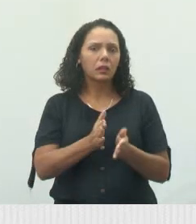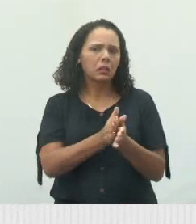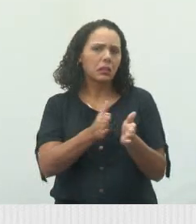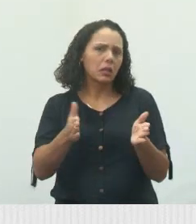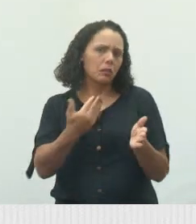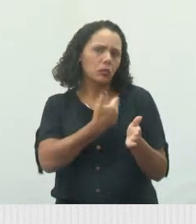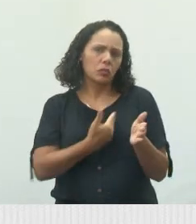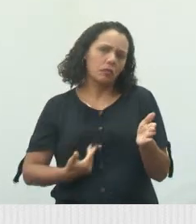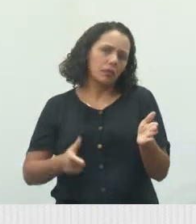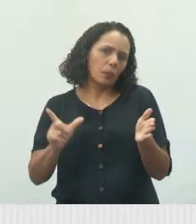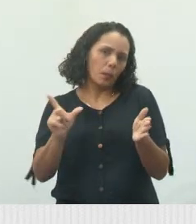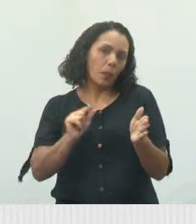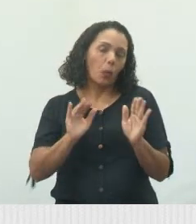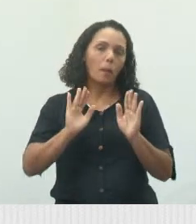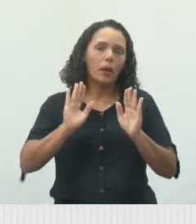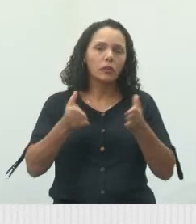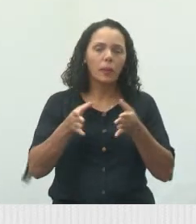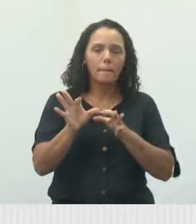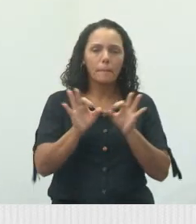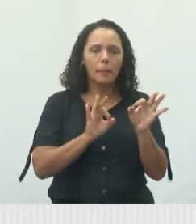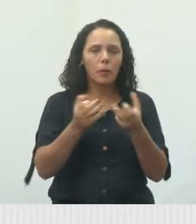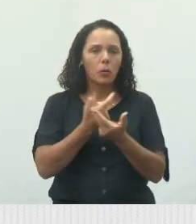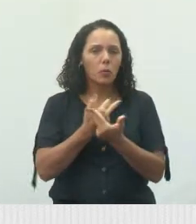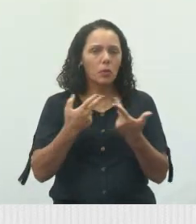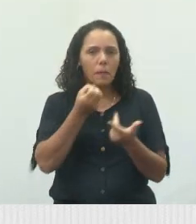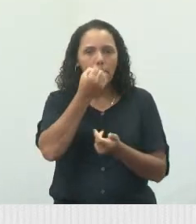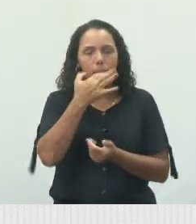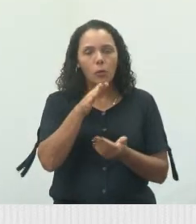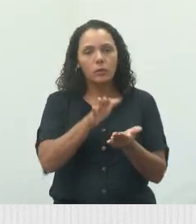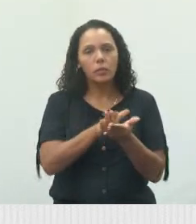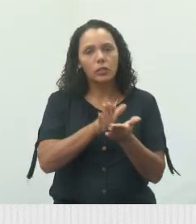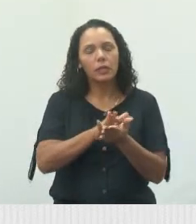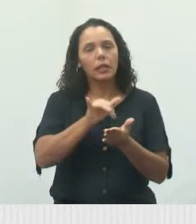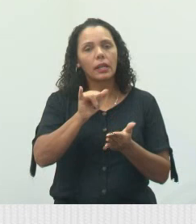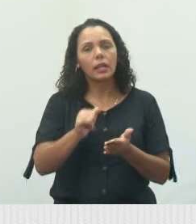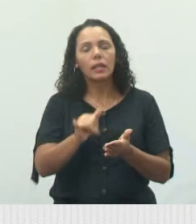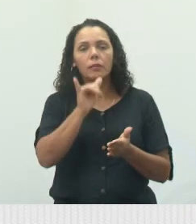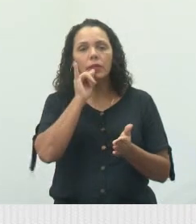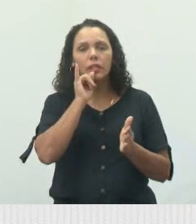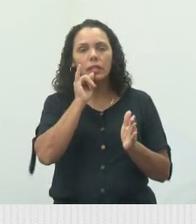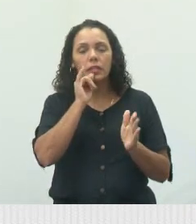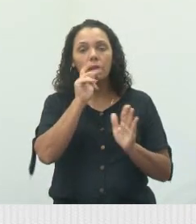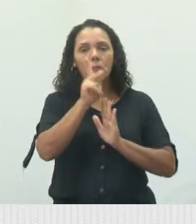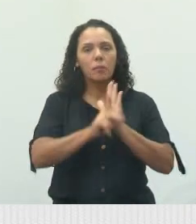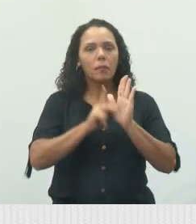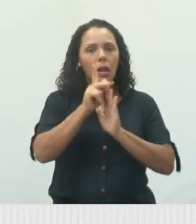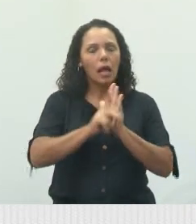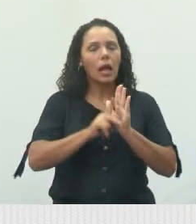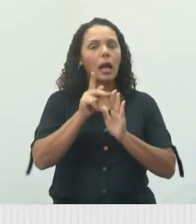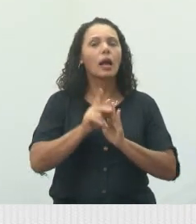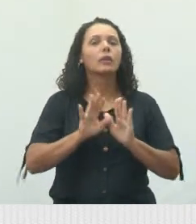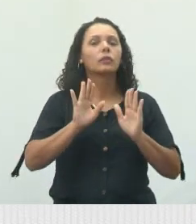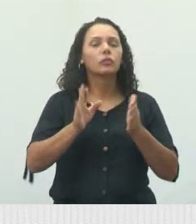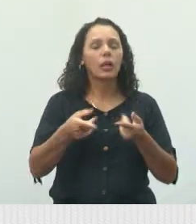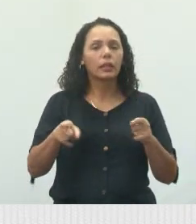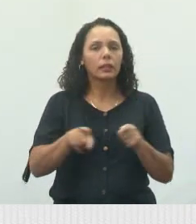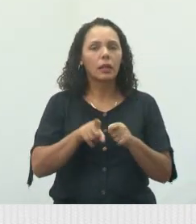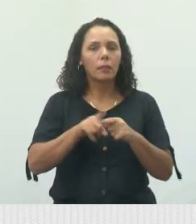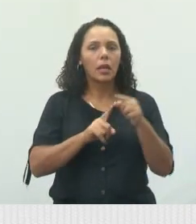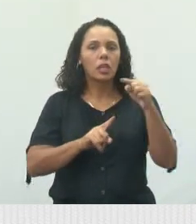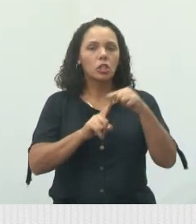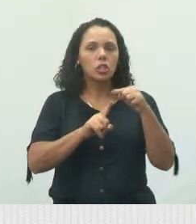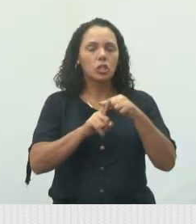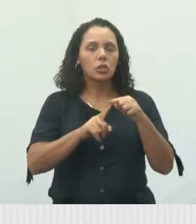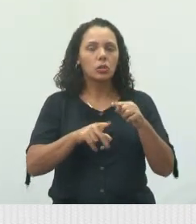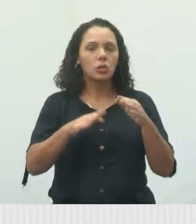governo, já trouxe o Bom Prato Móvel, já veio aqui na cidade de Jacareí, entregou 600 títulos de